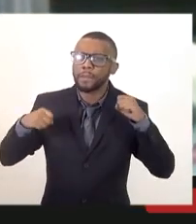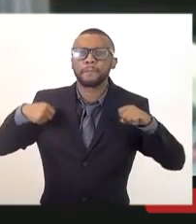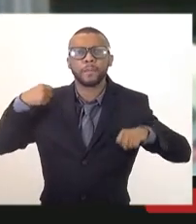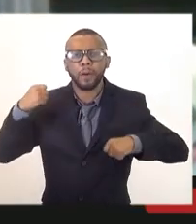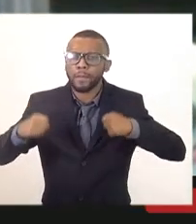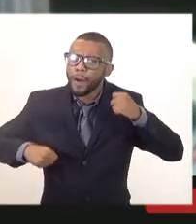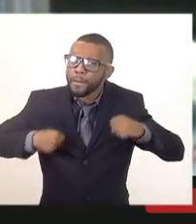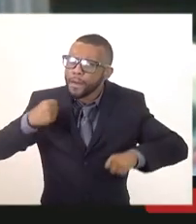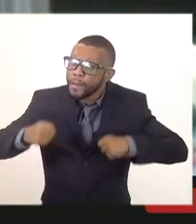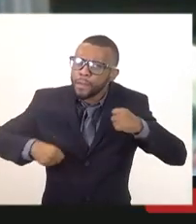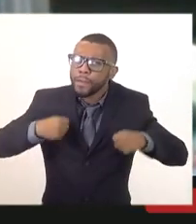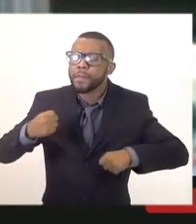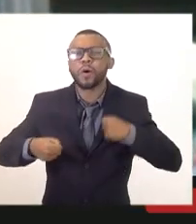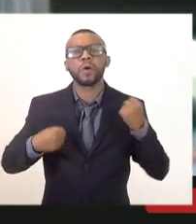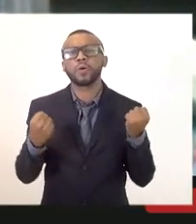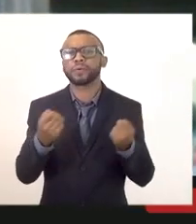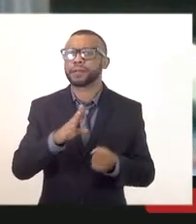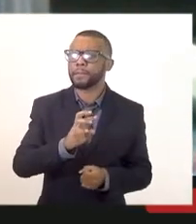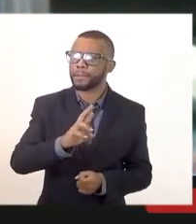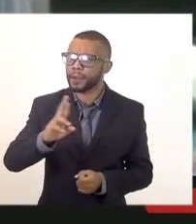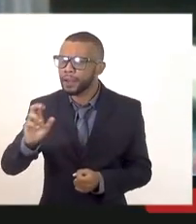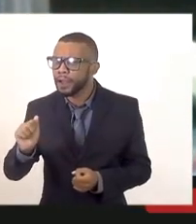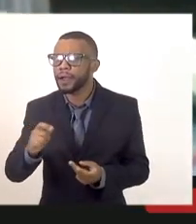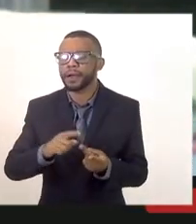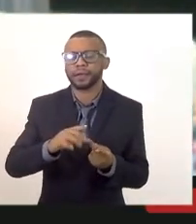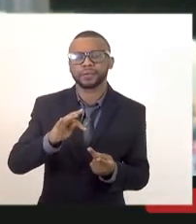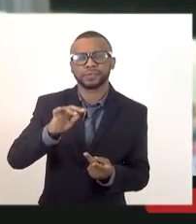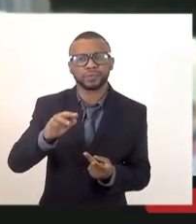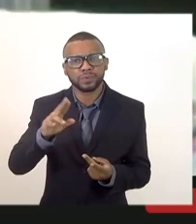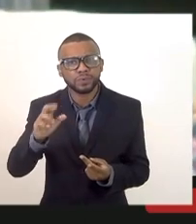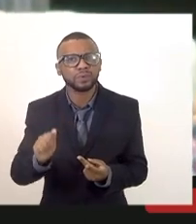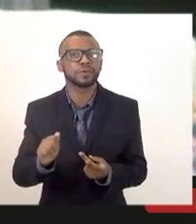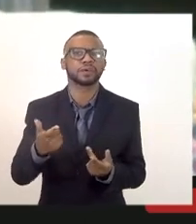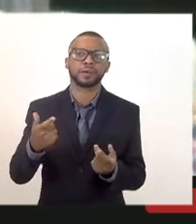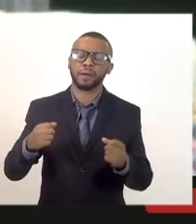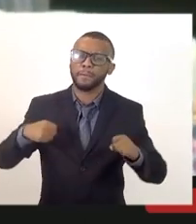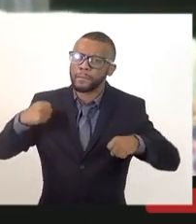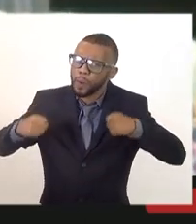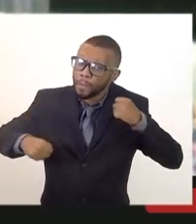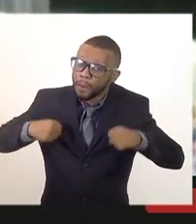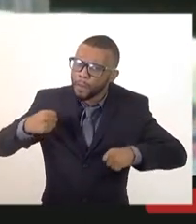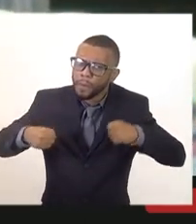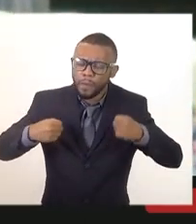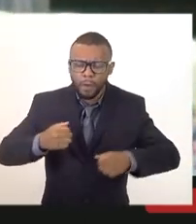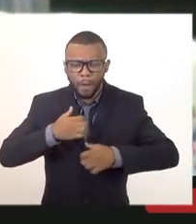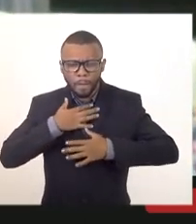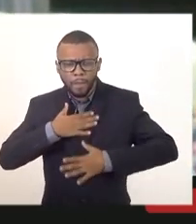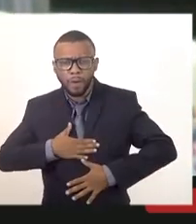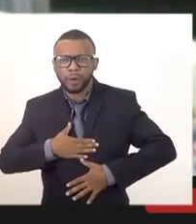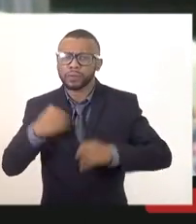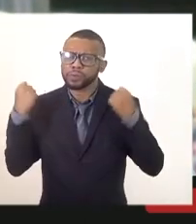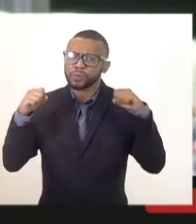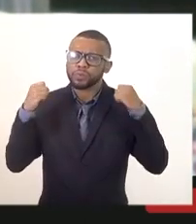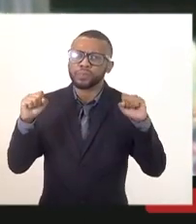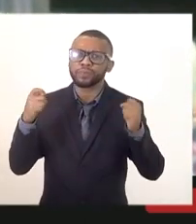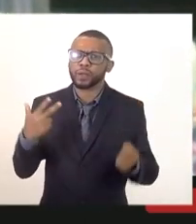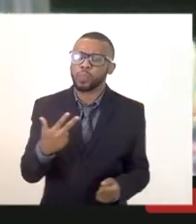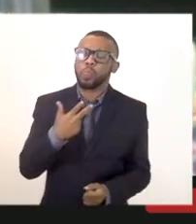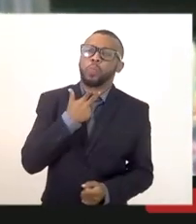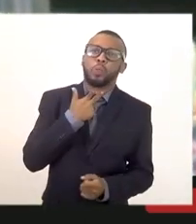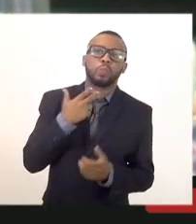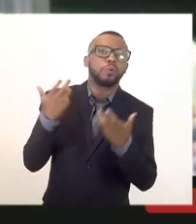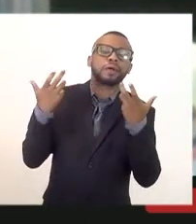da Barra da Tijuca em Copacabana em Ipanema no aterro do Flamengo com uniforme de educação física a população não quer saber se ele aguarda a vida